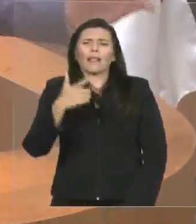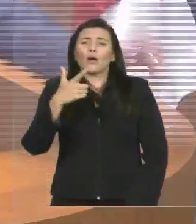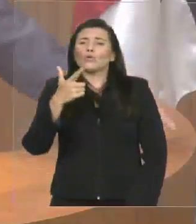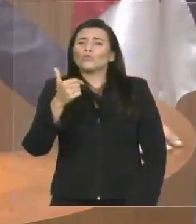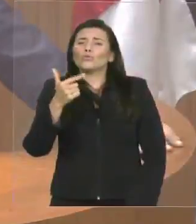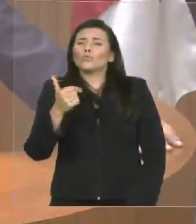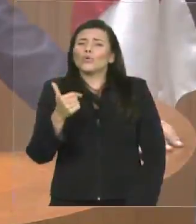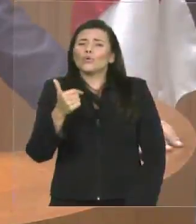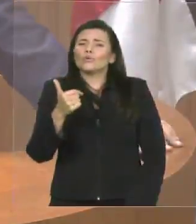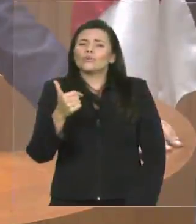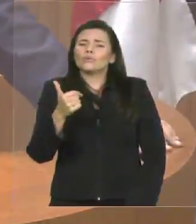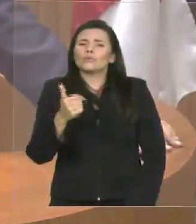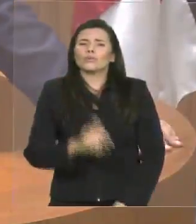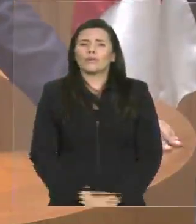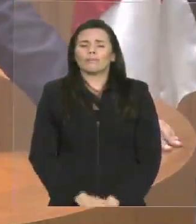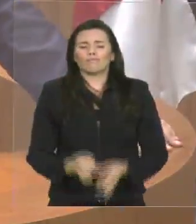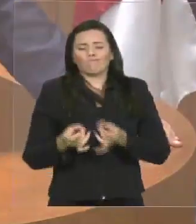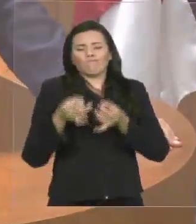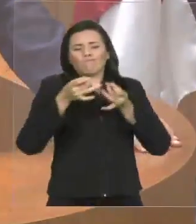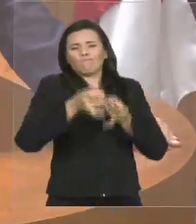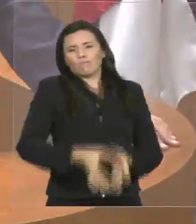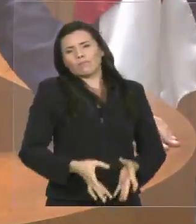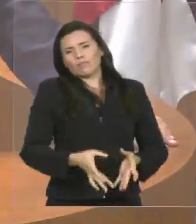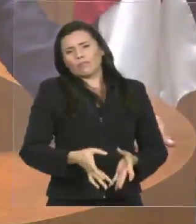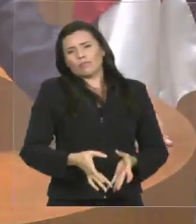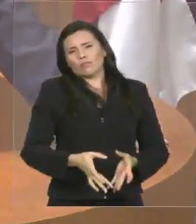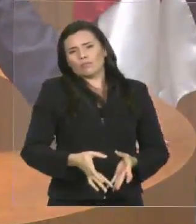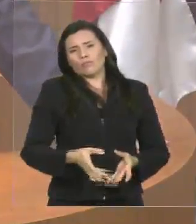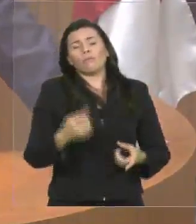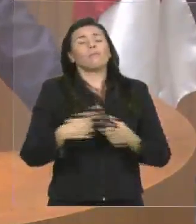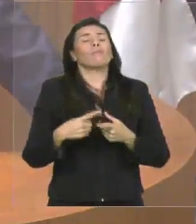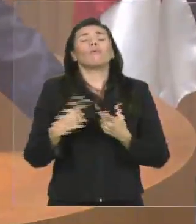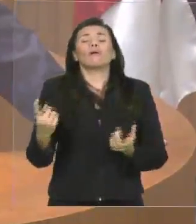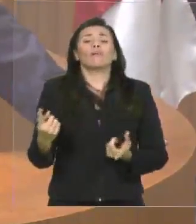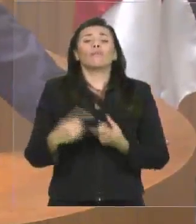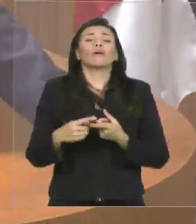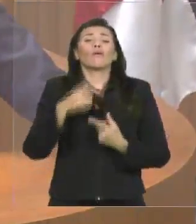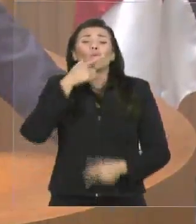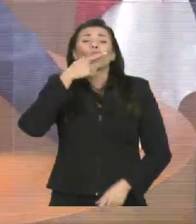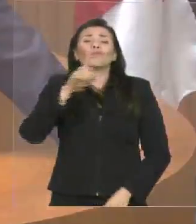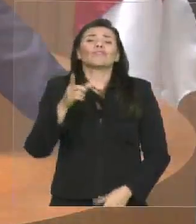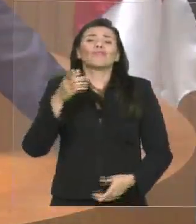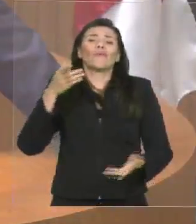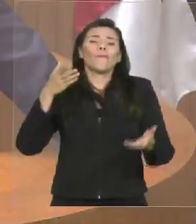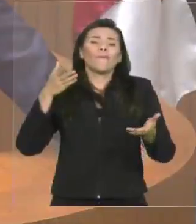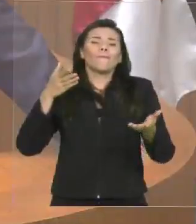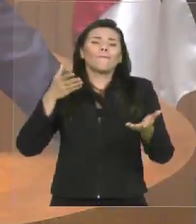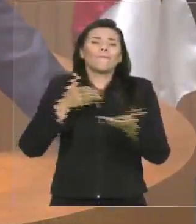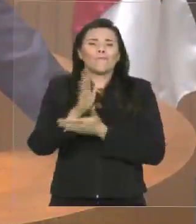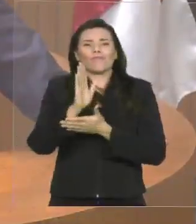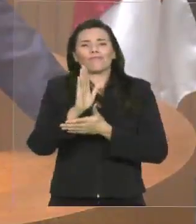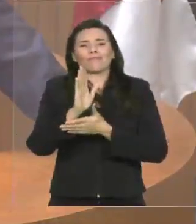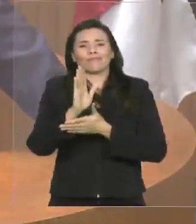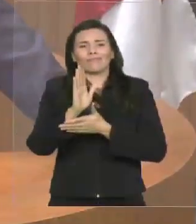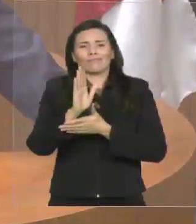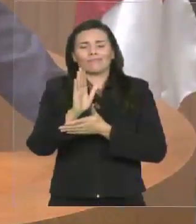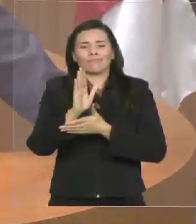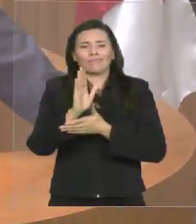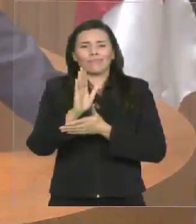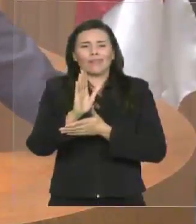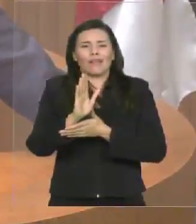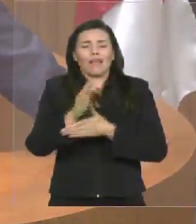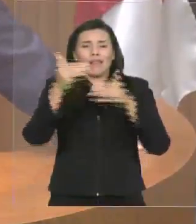em outras universidades em suas regiões de origem. Quase sempre abandonam os cursos. E quando